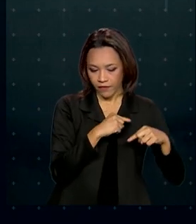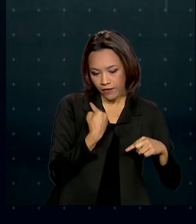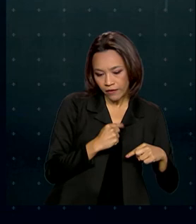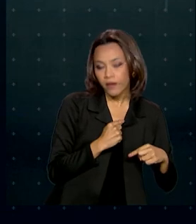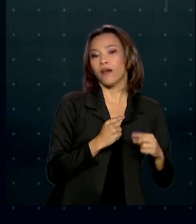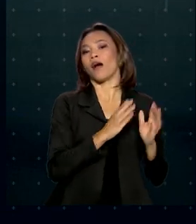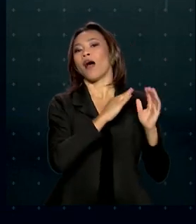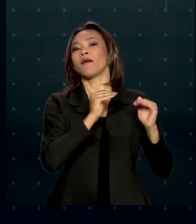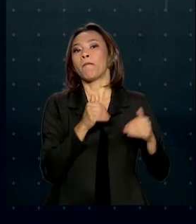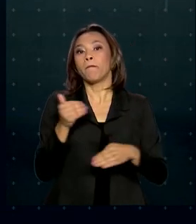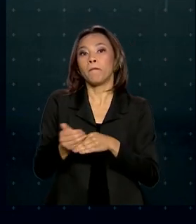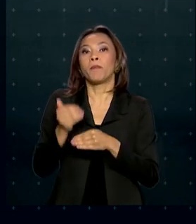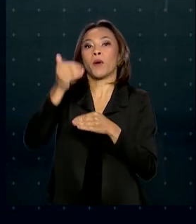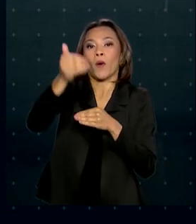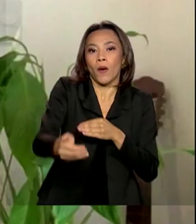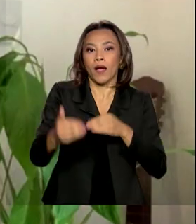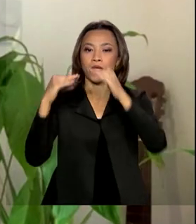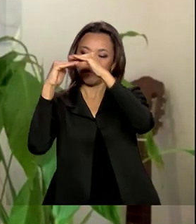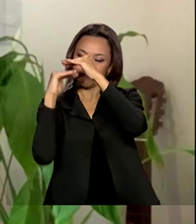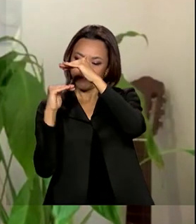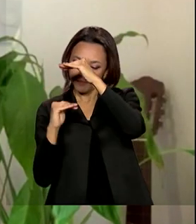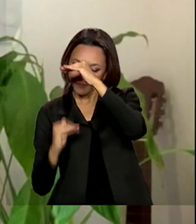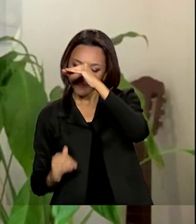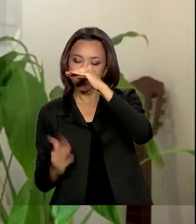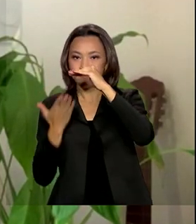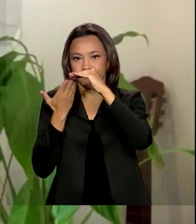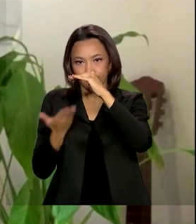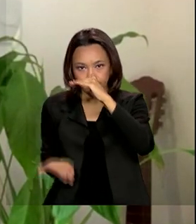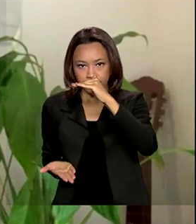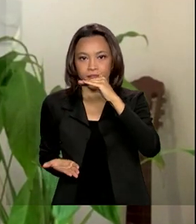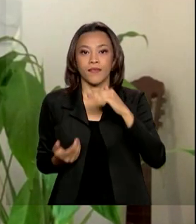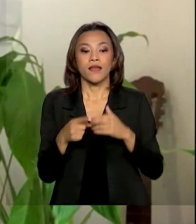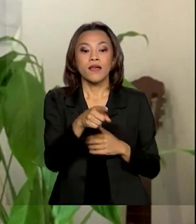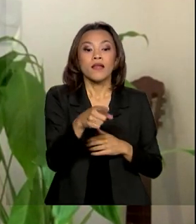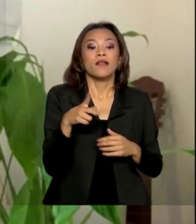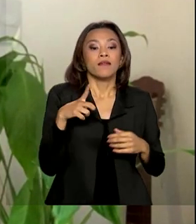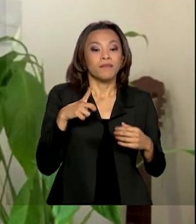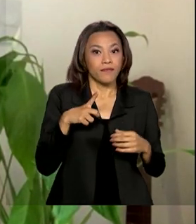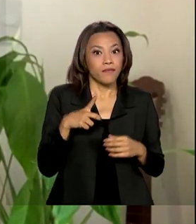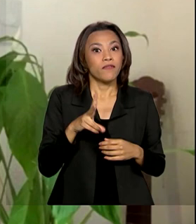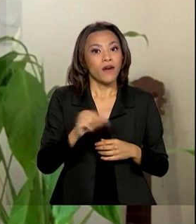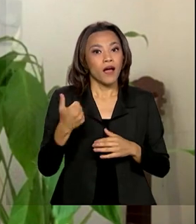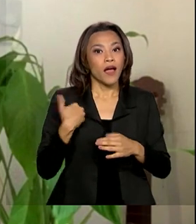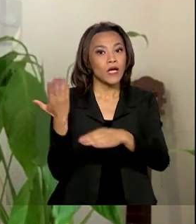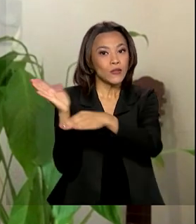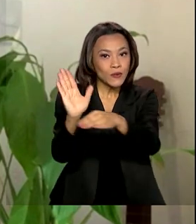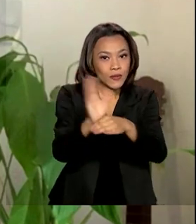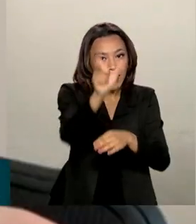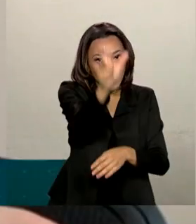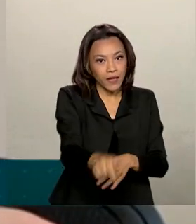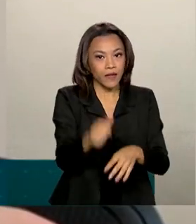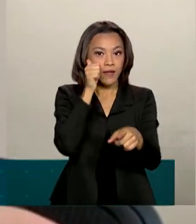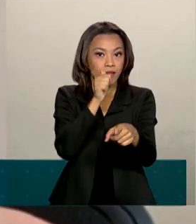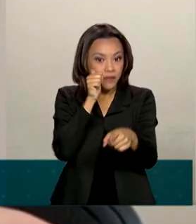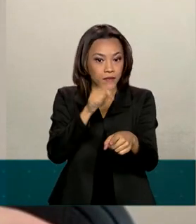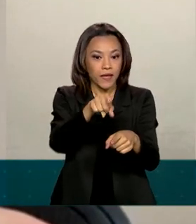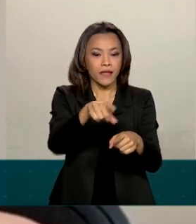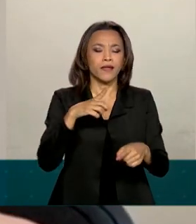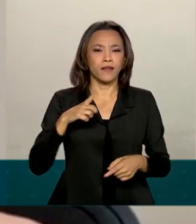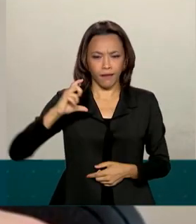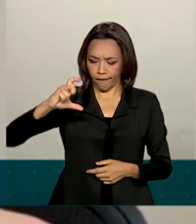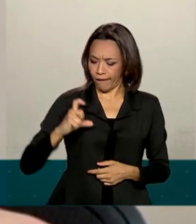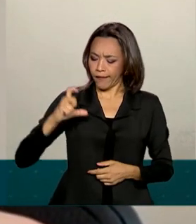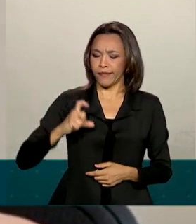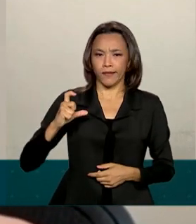a 31 de dezembro de 2020. A prorrogação dos prazos devem beneficiar motoristas como a Caroline, que tem a